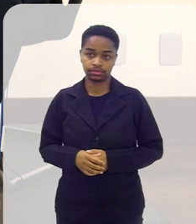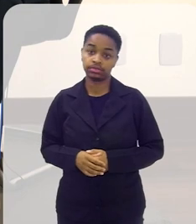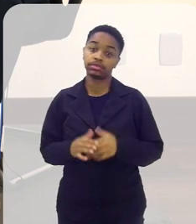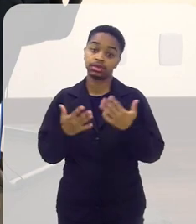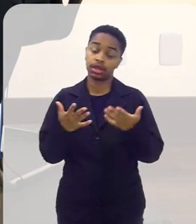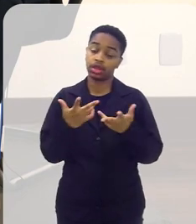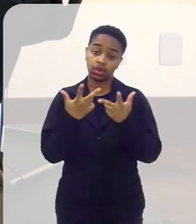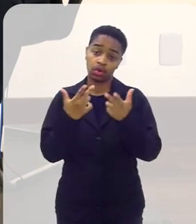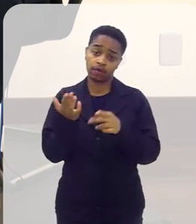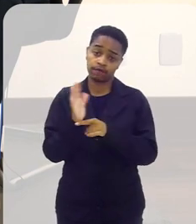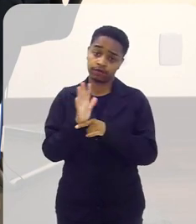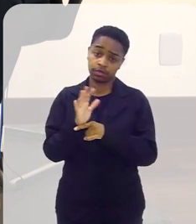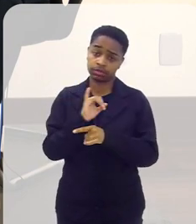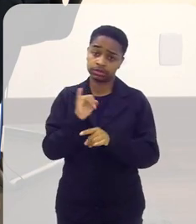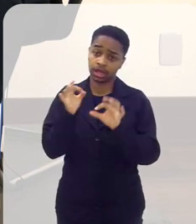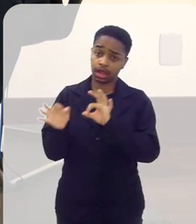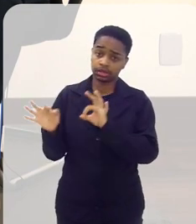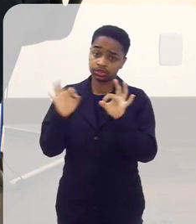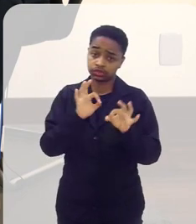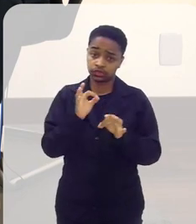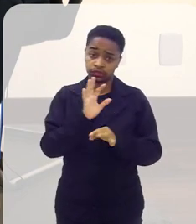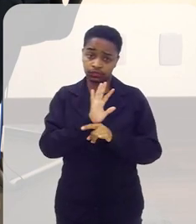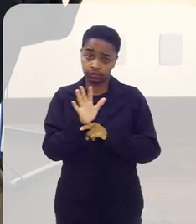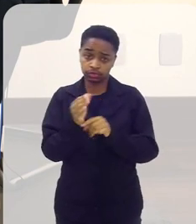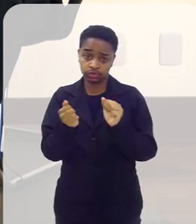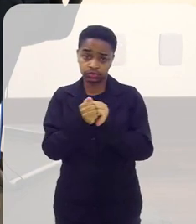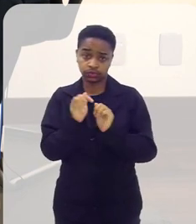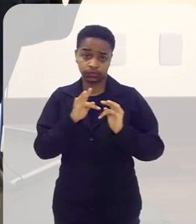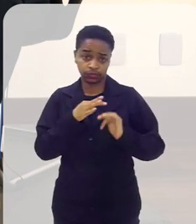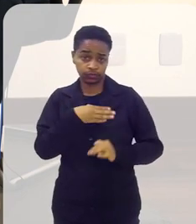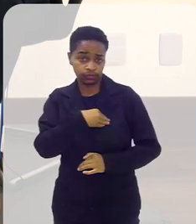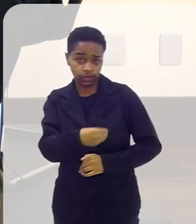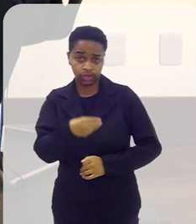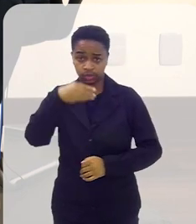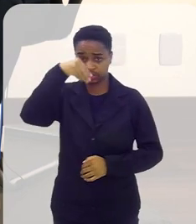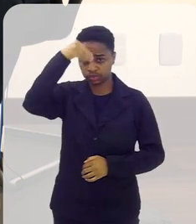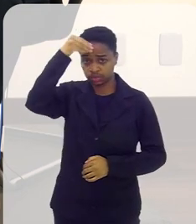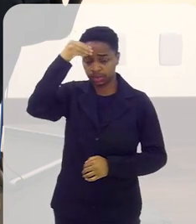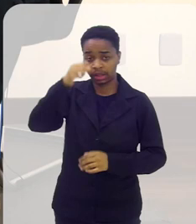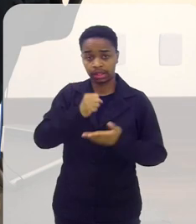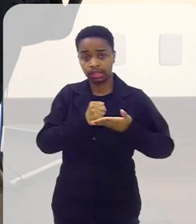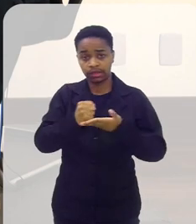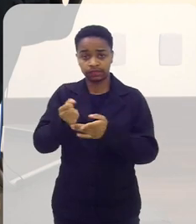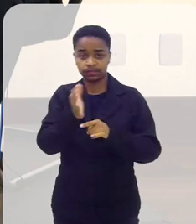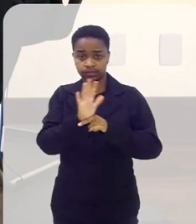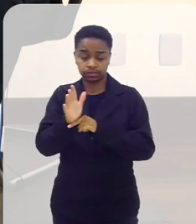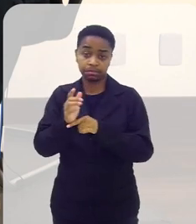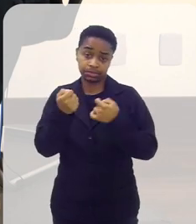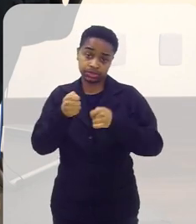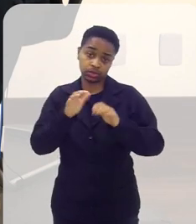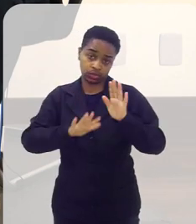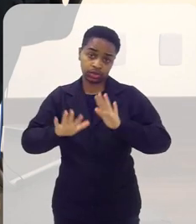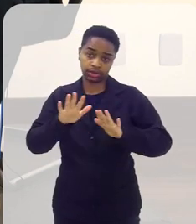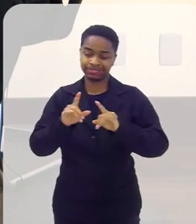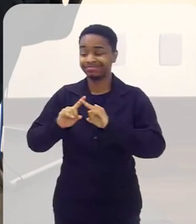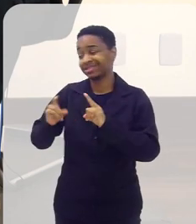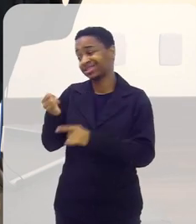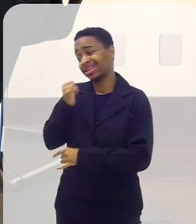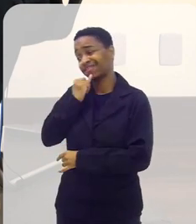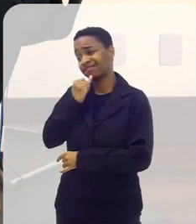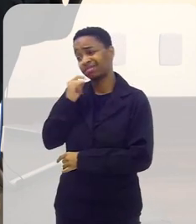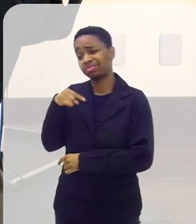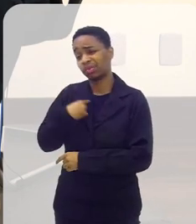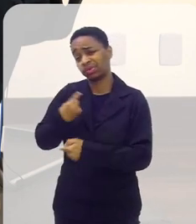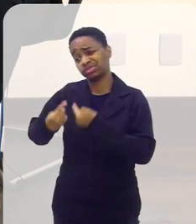é como no audiovisual né quando você vai ver um filme com o seu filho seu sobrinho você vai levar no cinema você tem um cuidado é mas